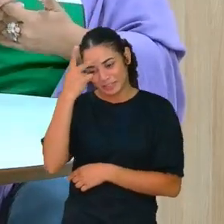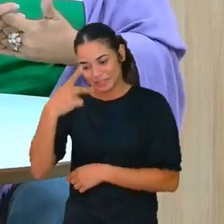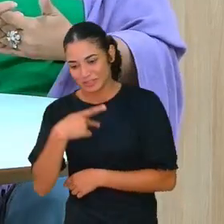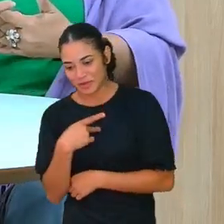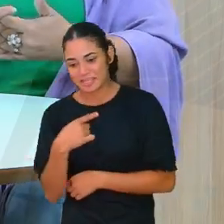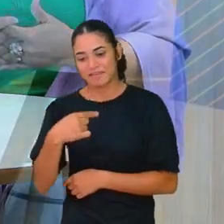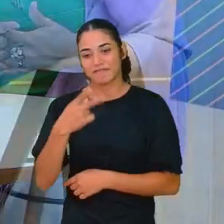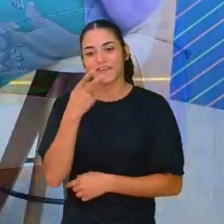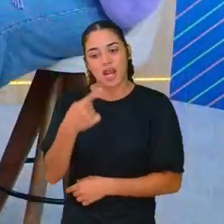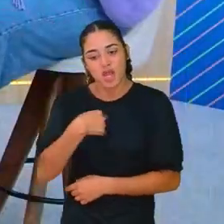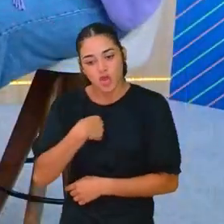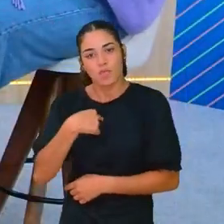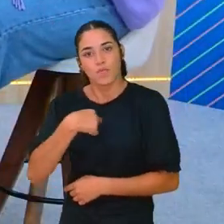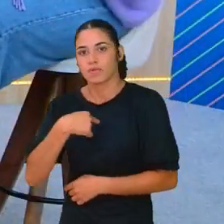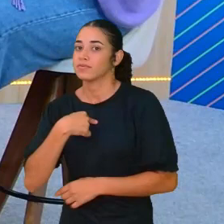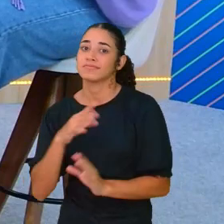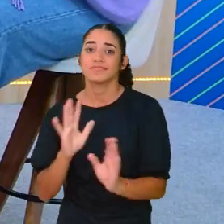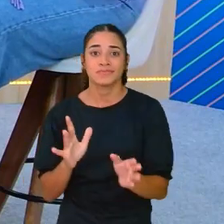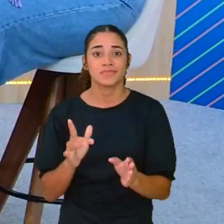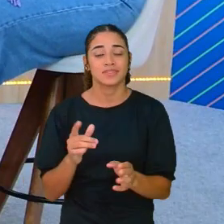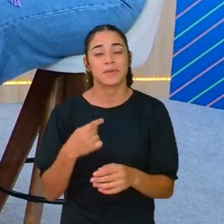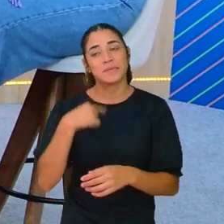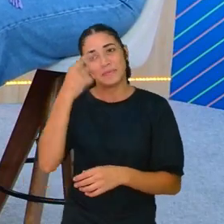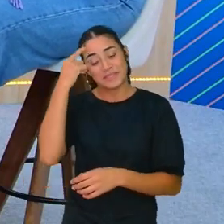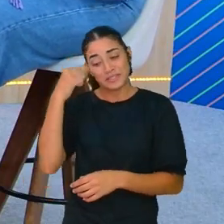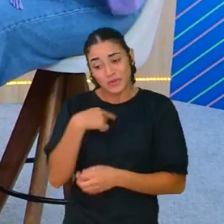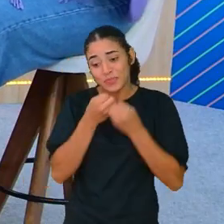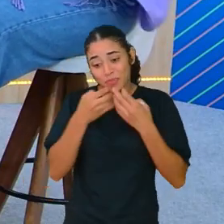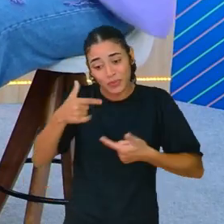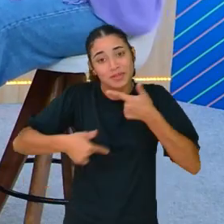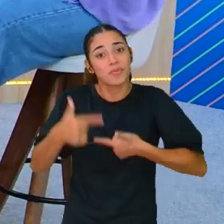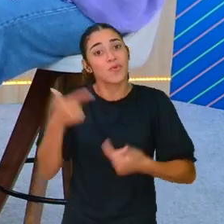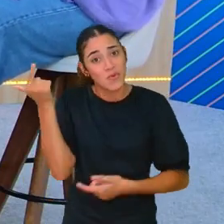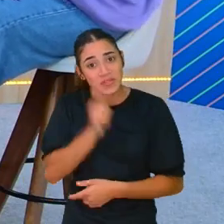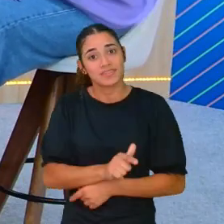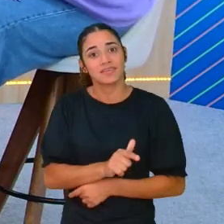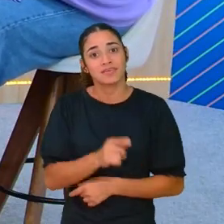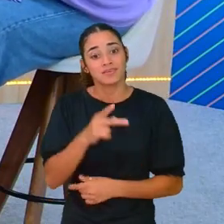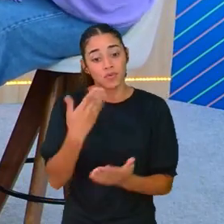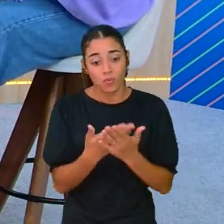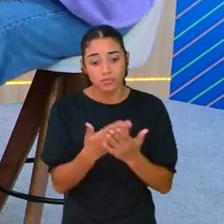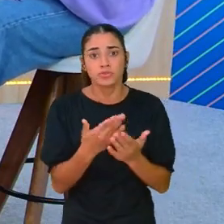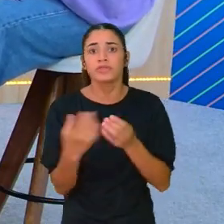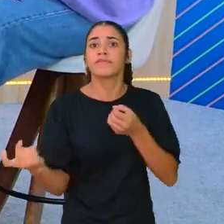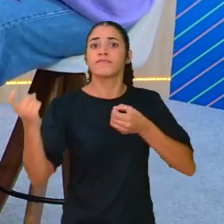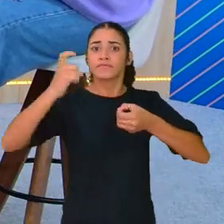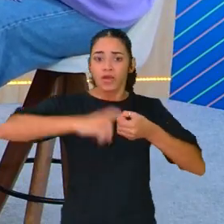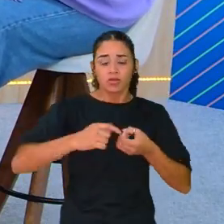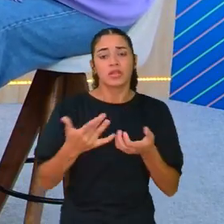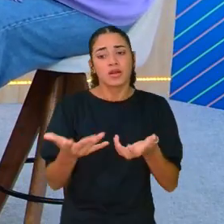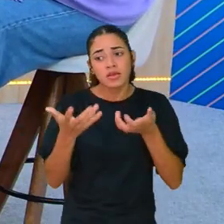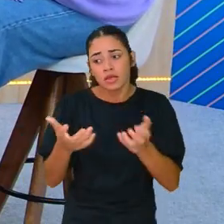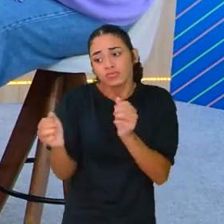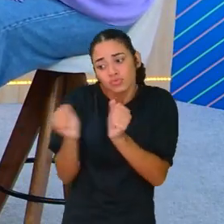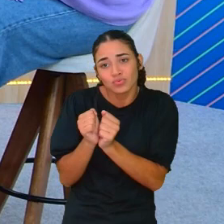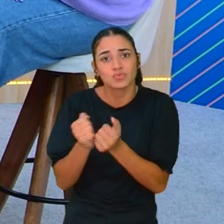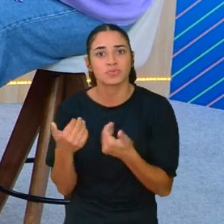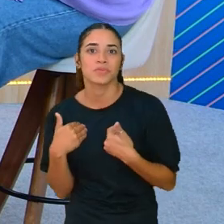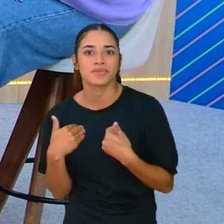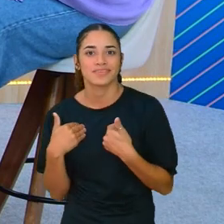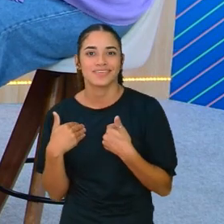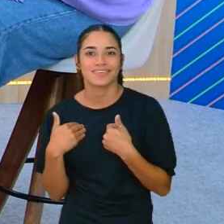perceber. não é? Imagina, eu fiz um bom trabalho, ai meu Deus! E o estudante volta. E o estudante volta. É permanecer,